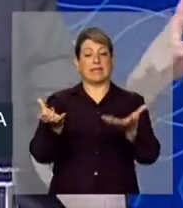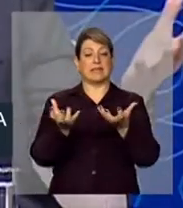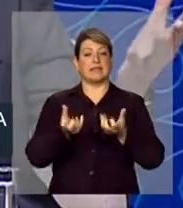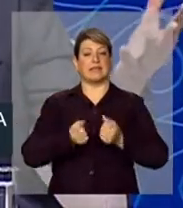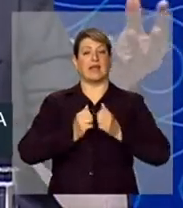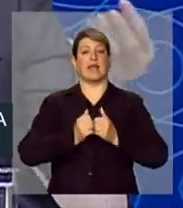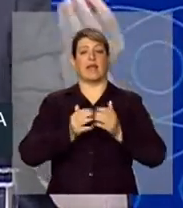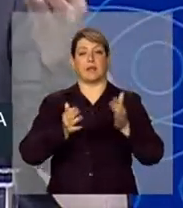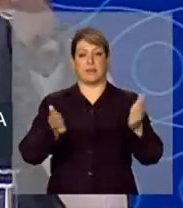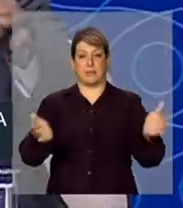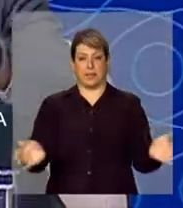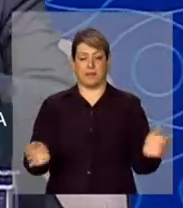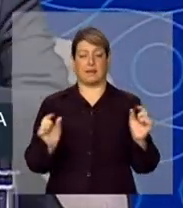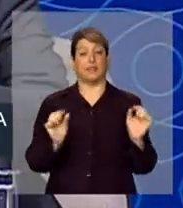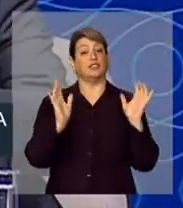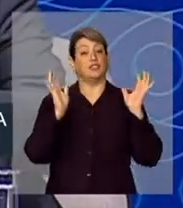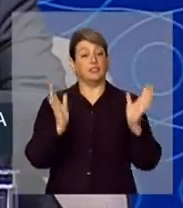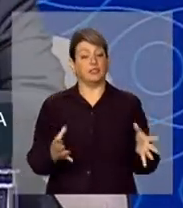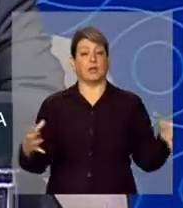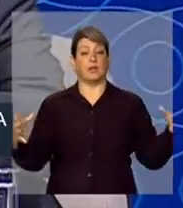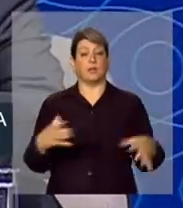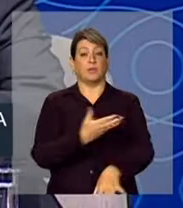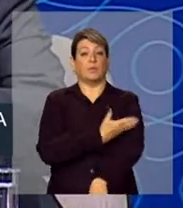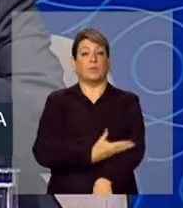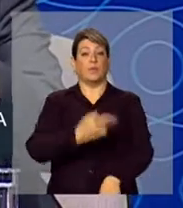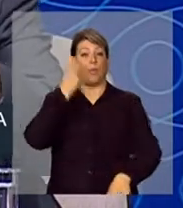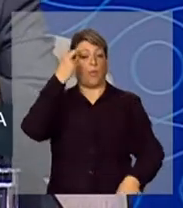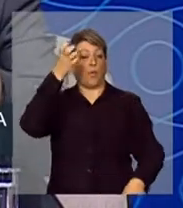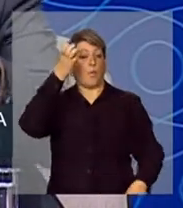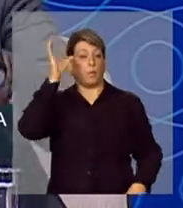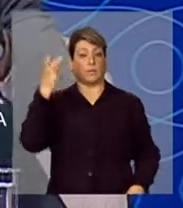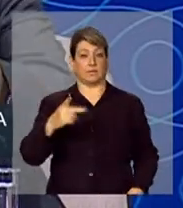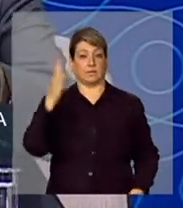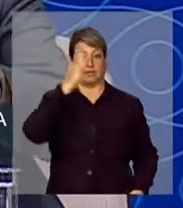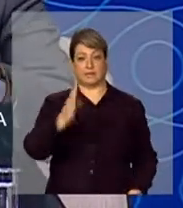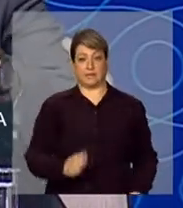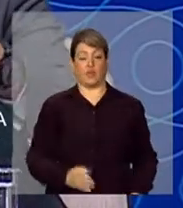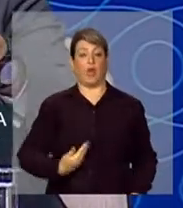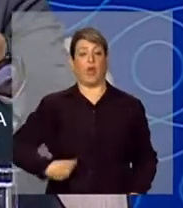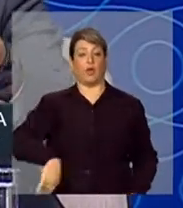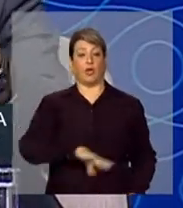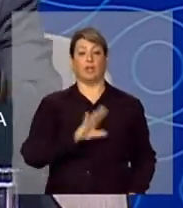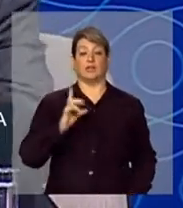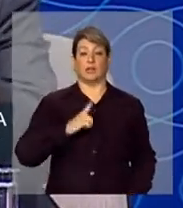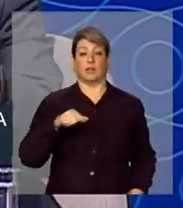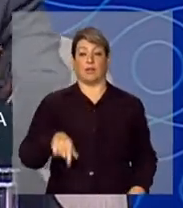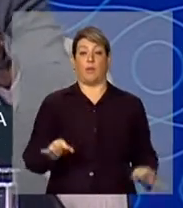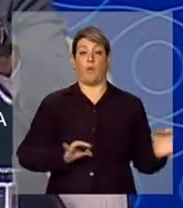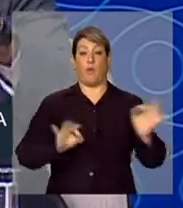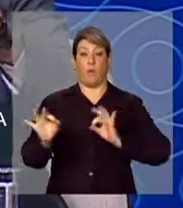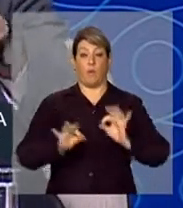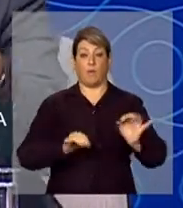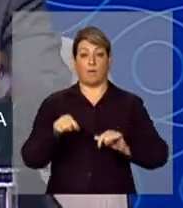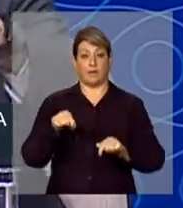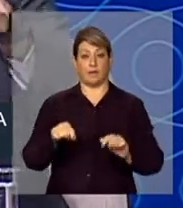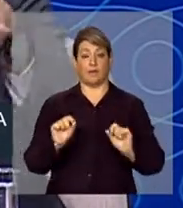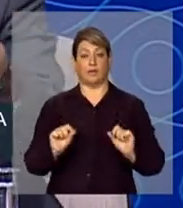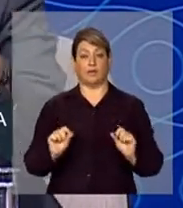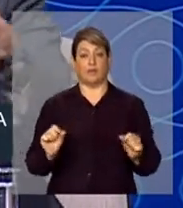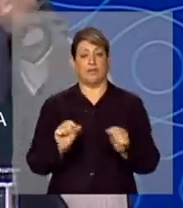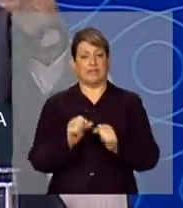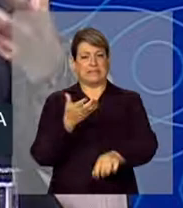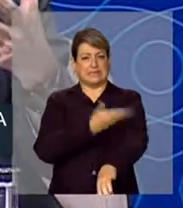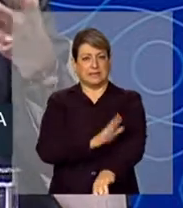aberta, que já é parte da cultura nacional. E nós estamos, com isso, organizando isso, formando,